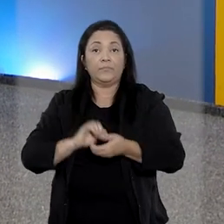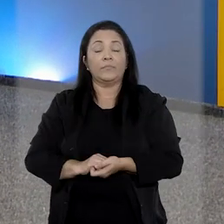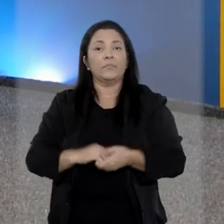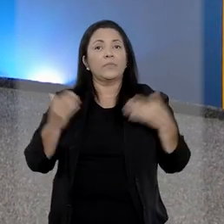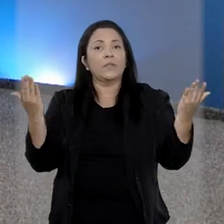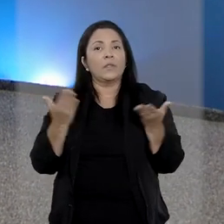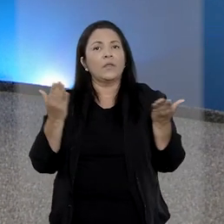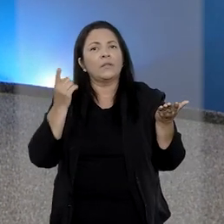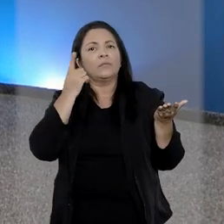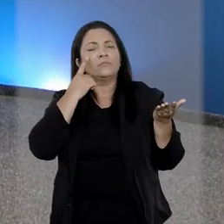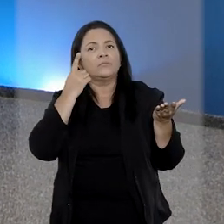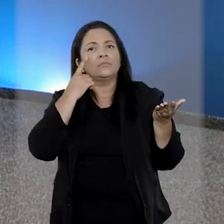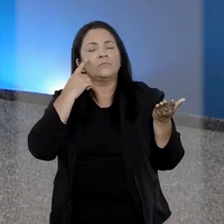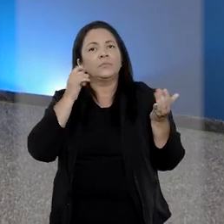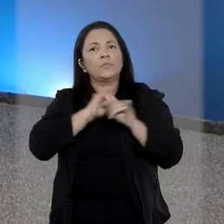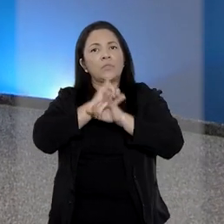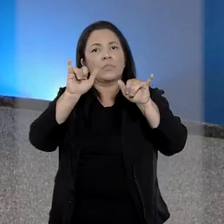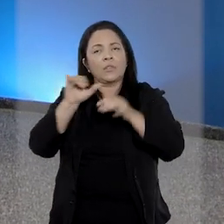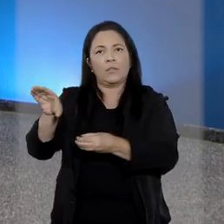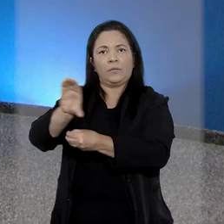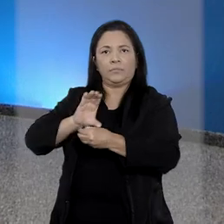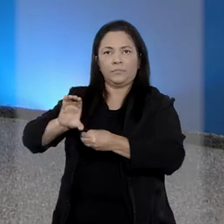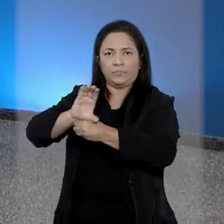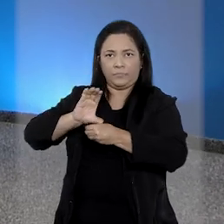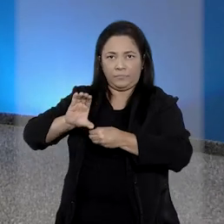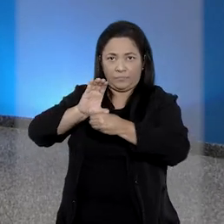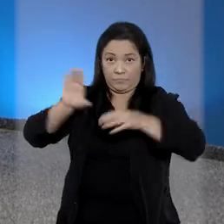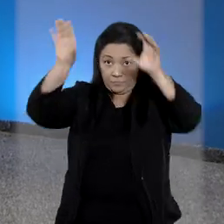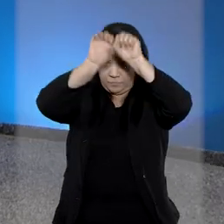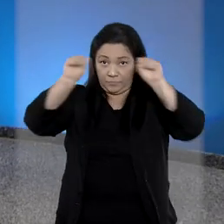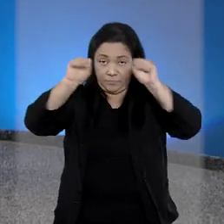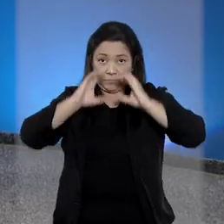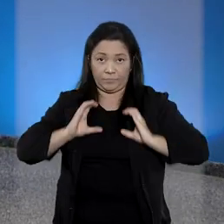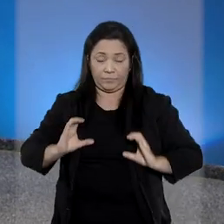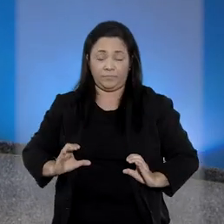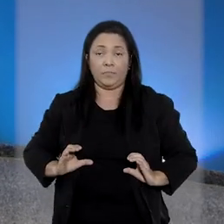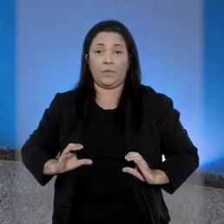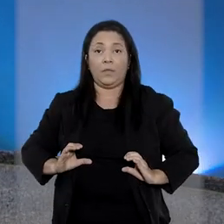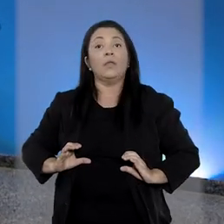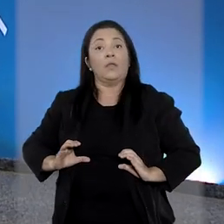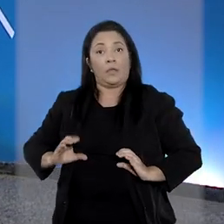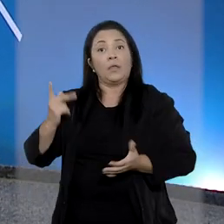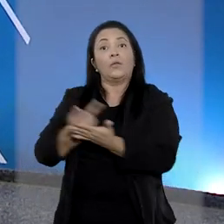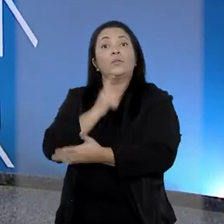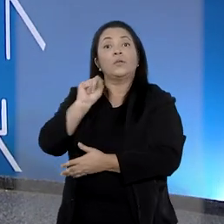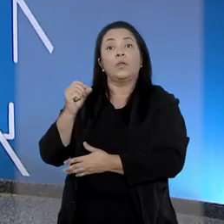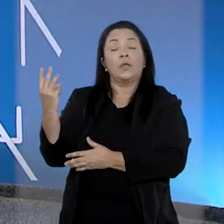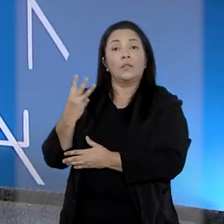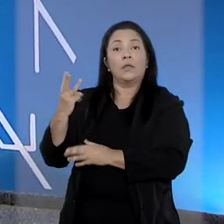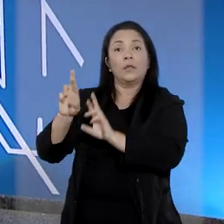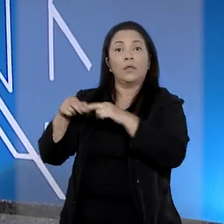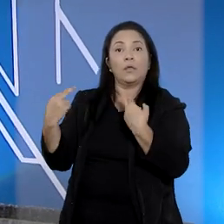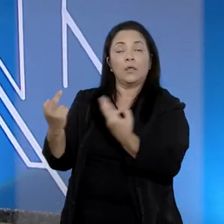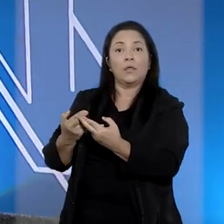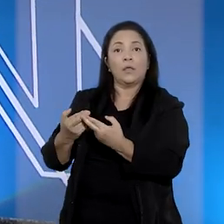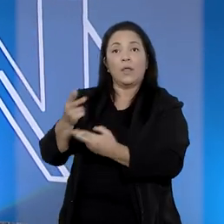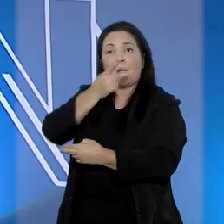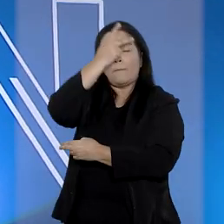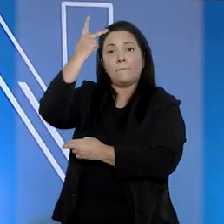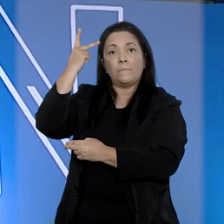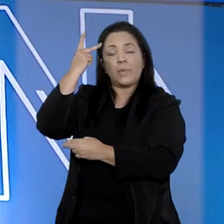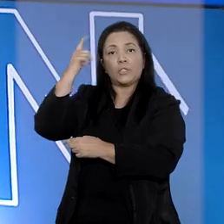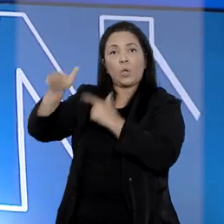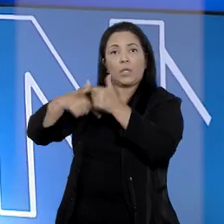é a vez de conferir os destaques nos colegiados do Tribunal da Cidadania. Na terceira sessão, um porteiro